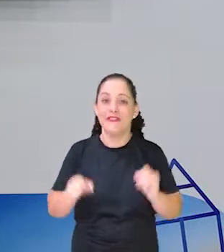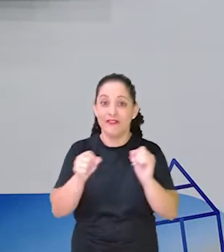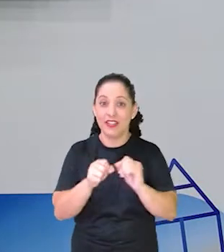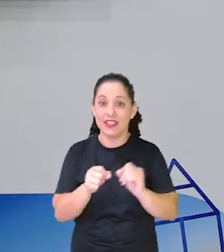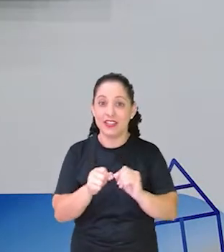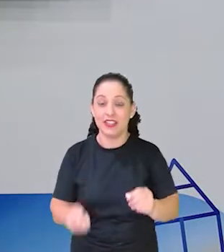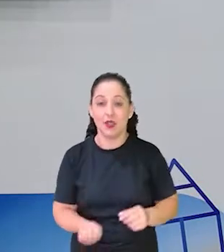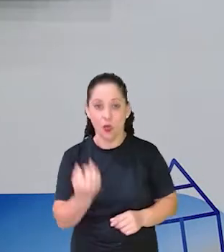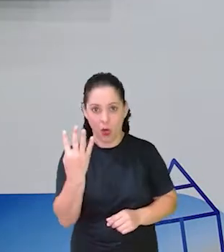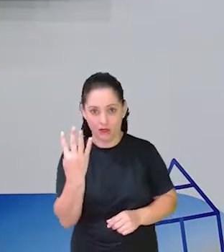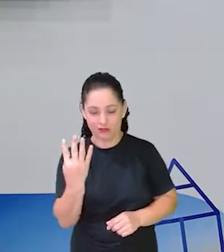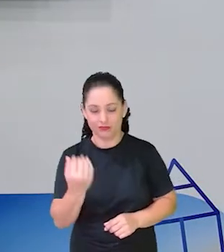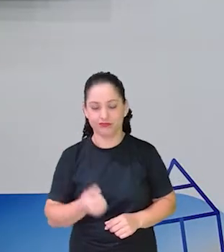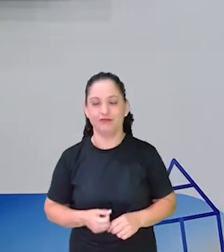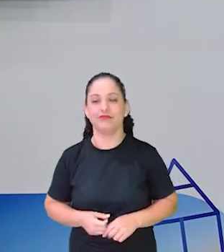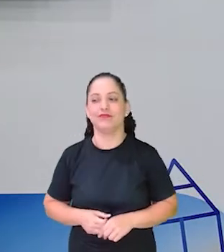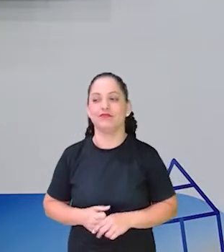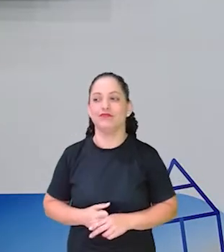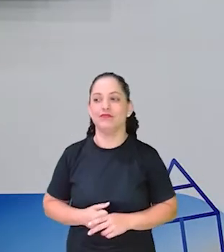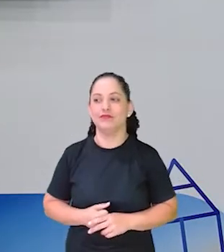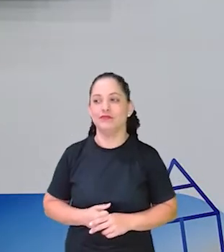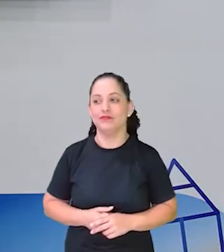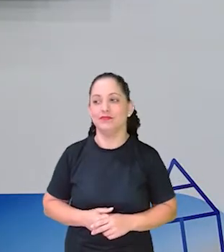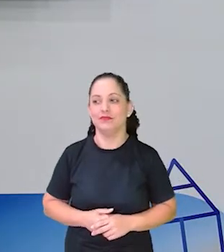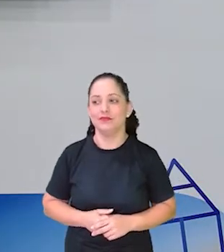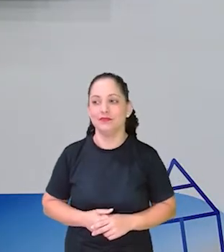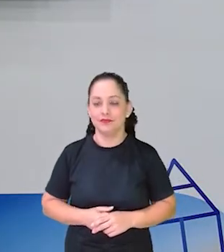Quatro tirinhas aqui ó Ó